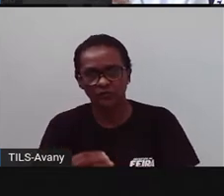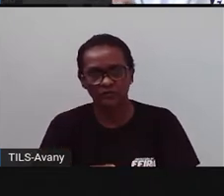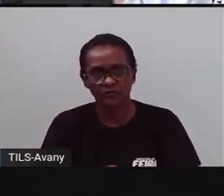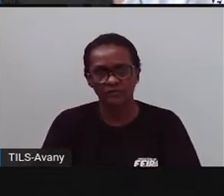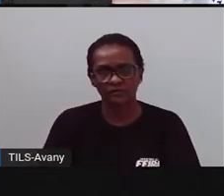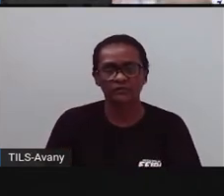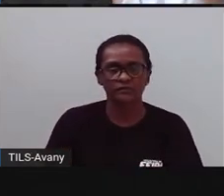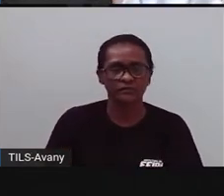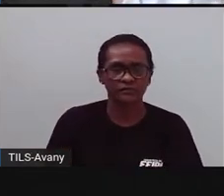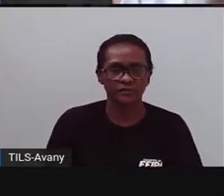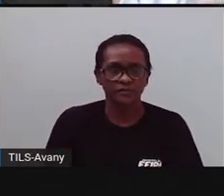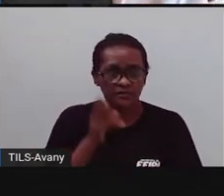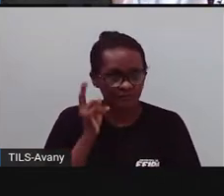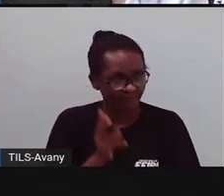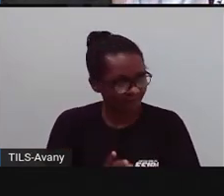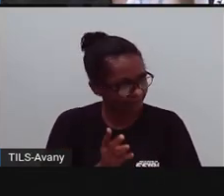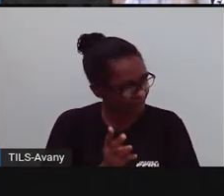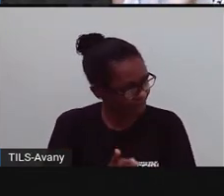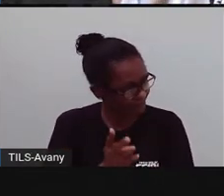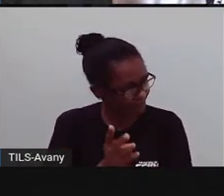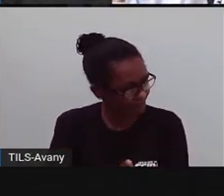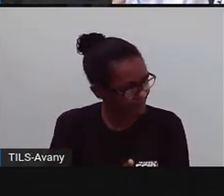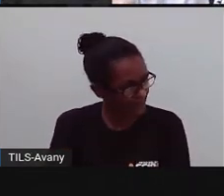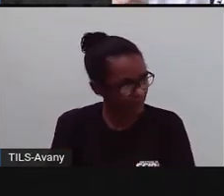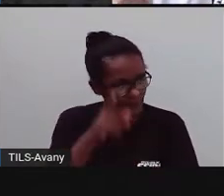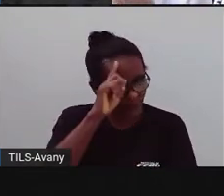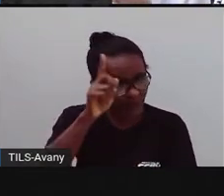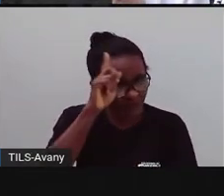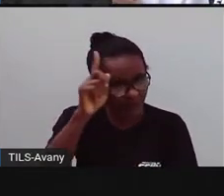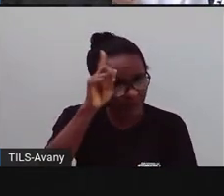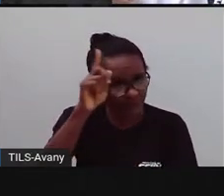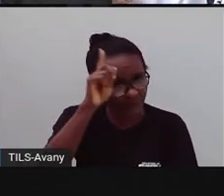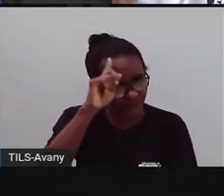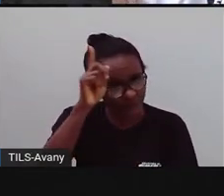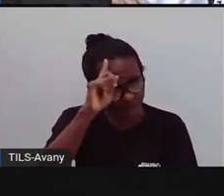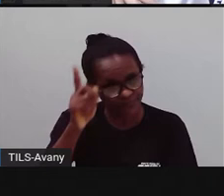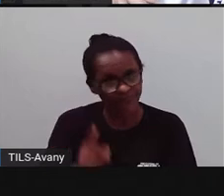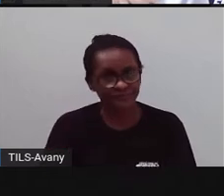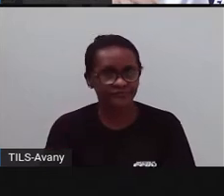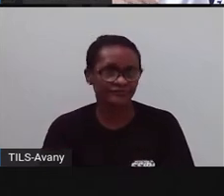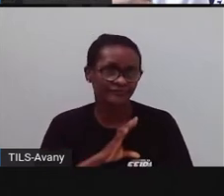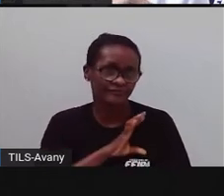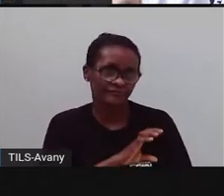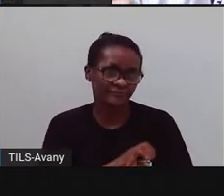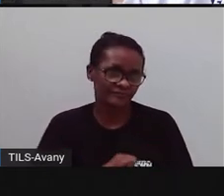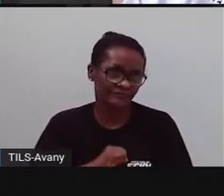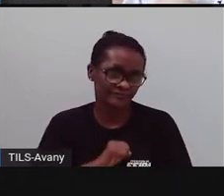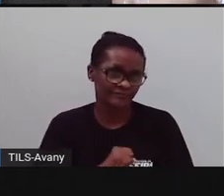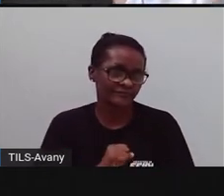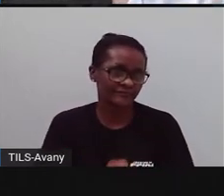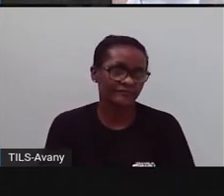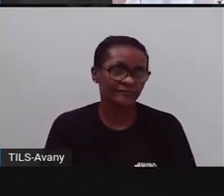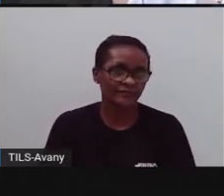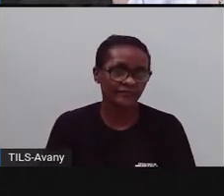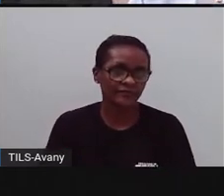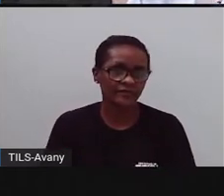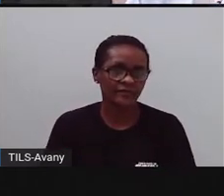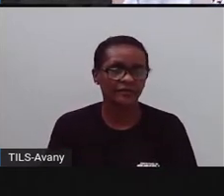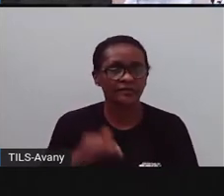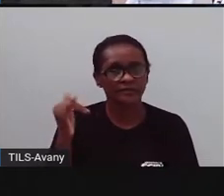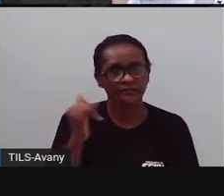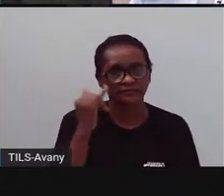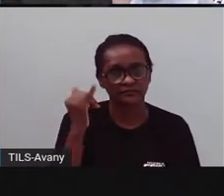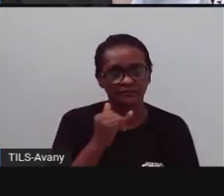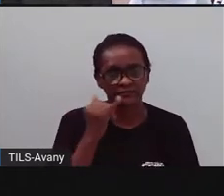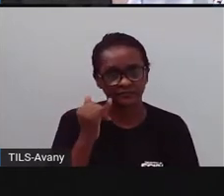trabalho que tá sempre, tá nas veias do feirense, né? Então, a nossa cidade gira em torno de